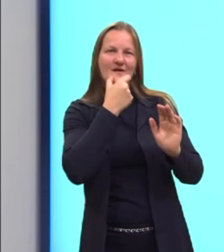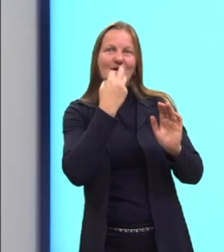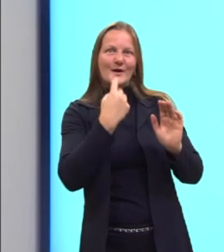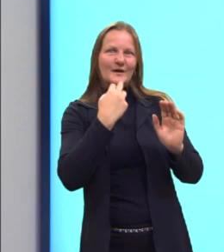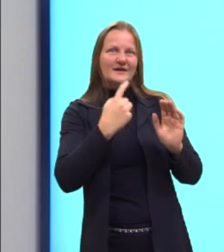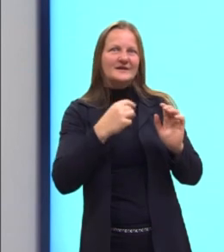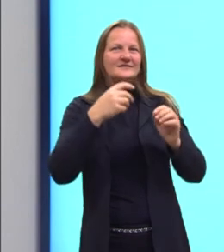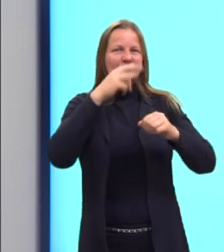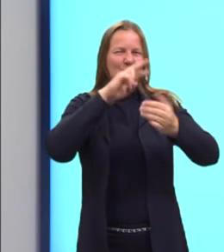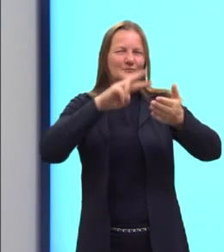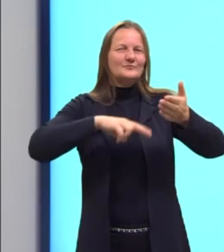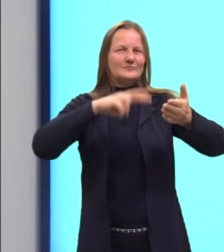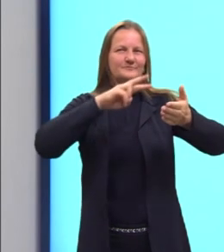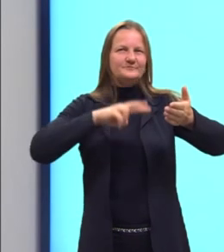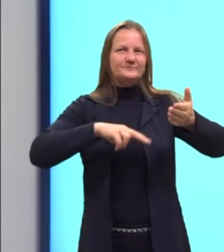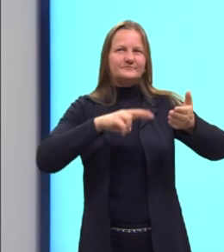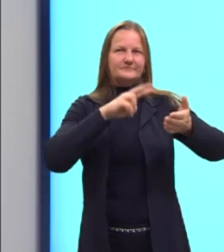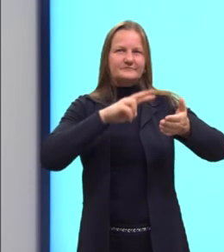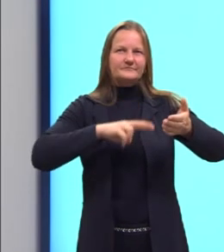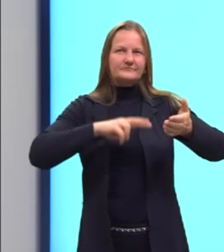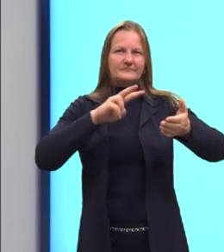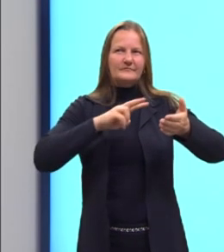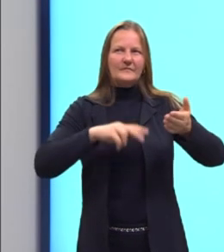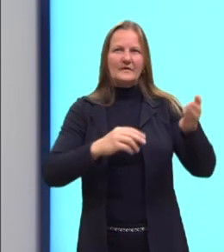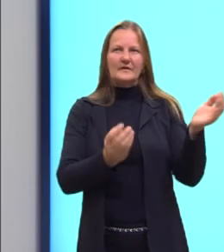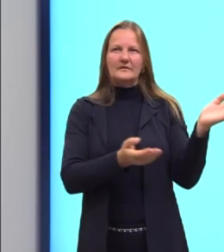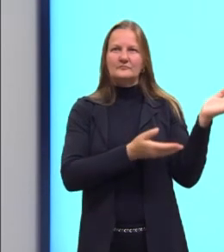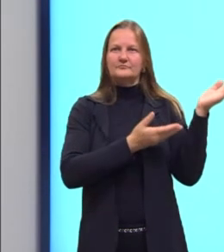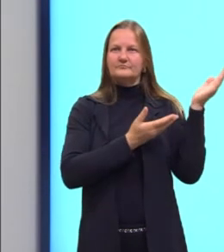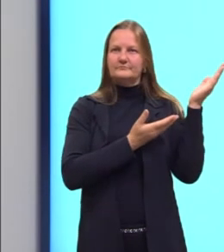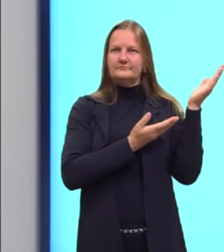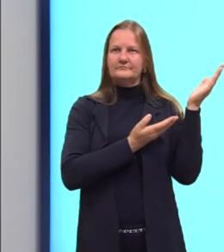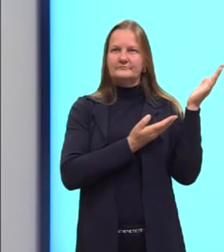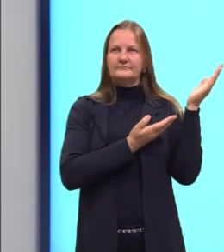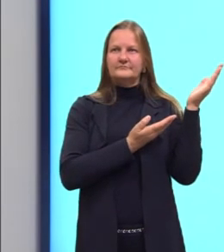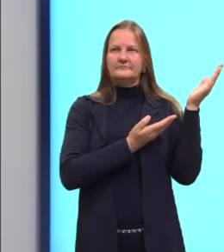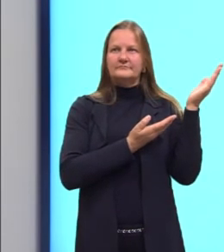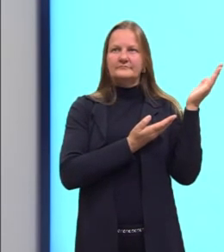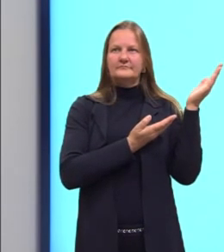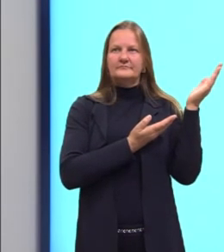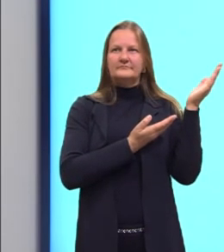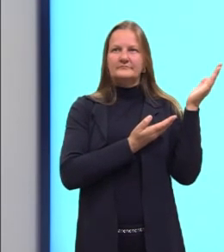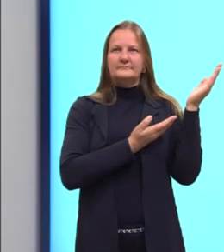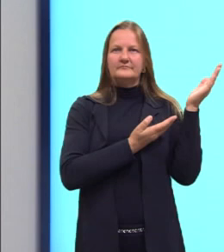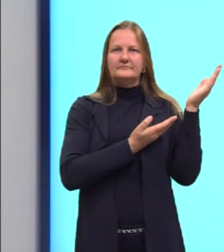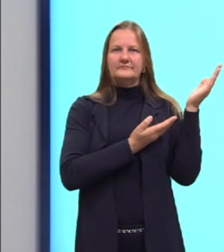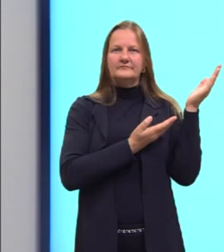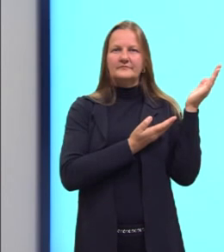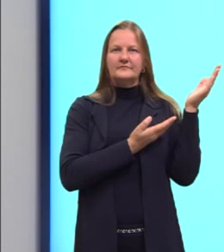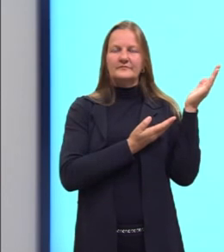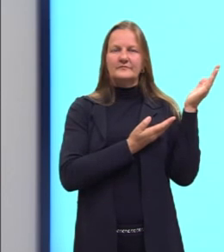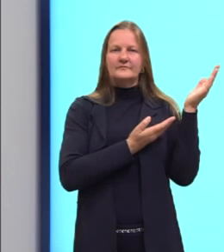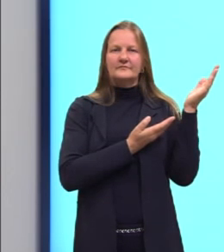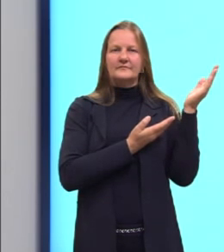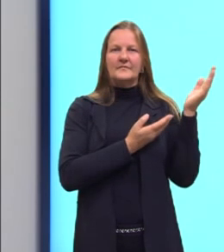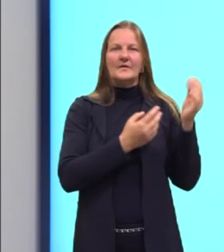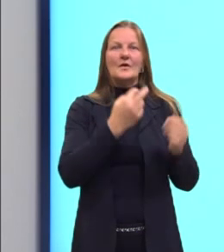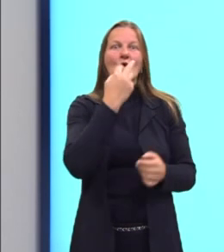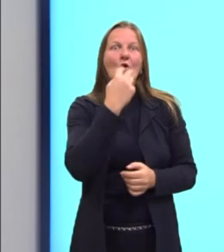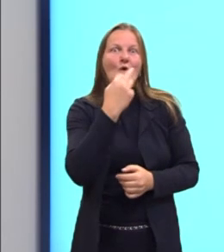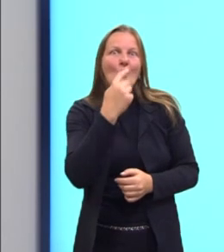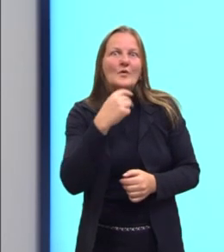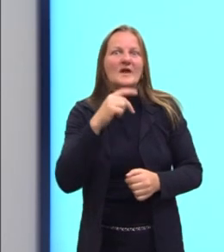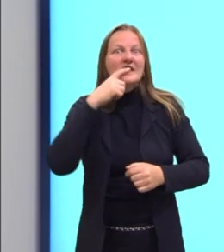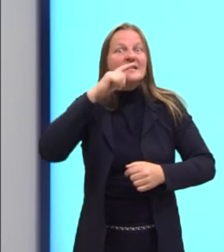oficial em 83 países, e é amplamente falado em 55 outros países. Então, o inglês